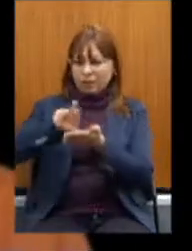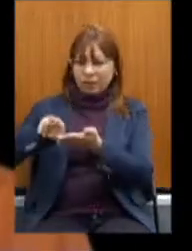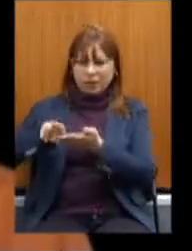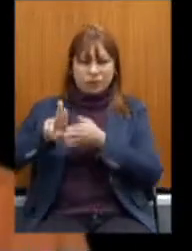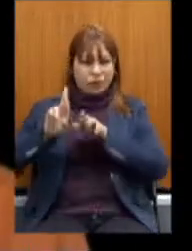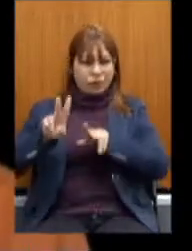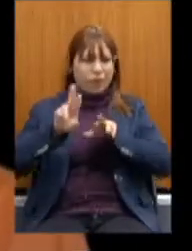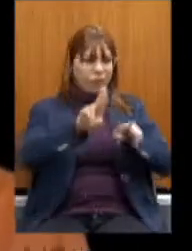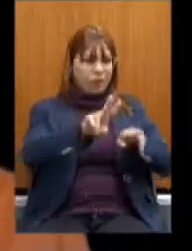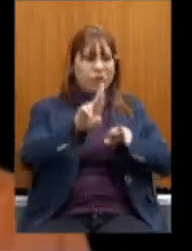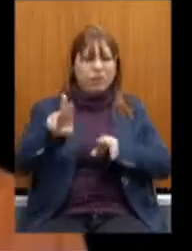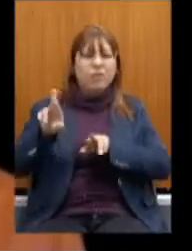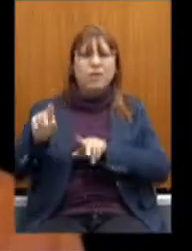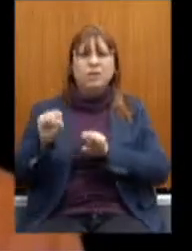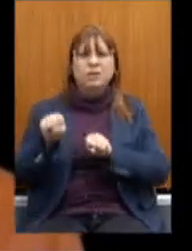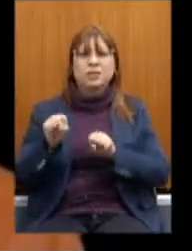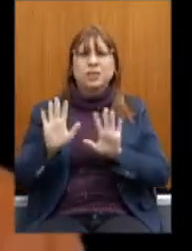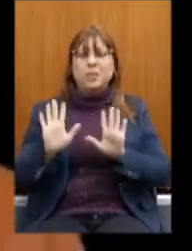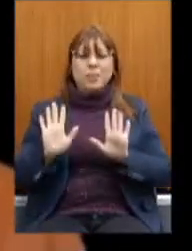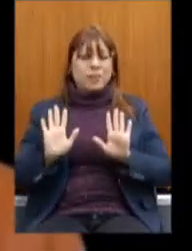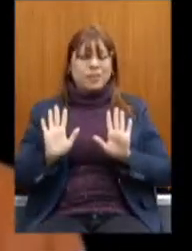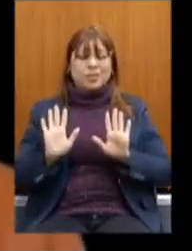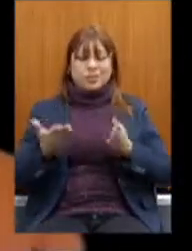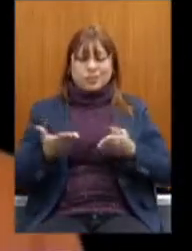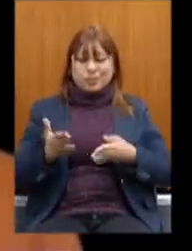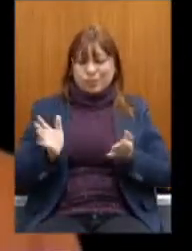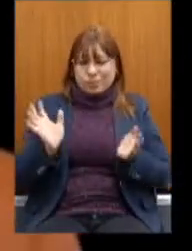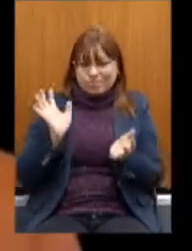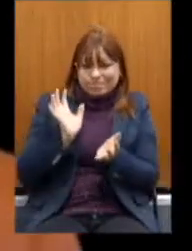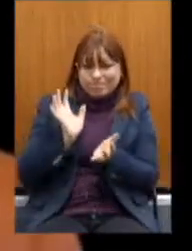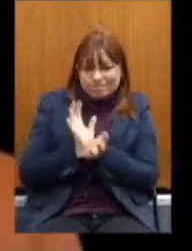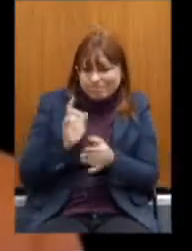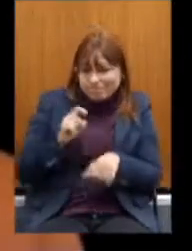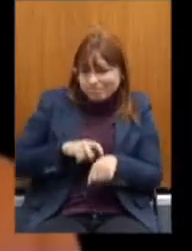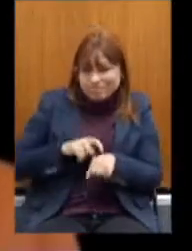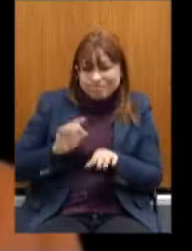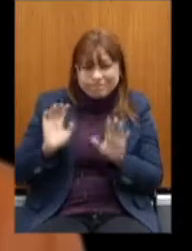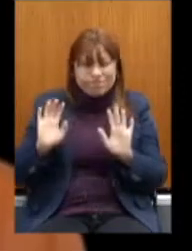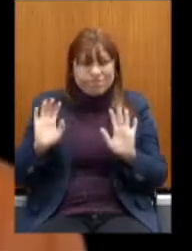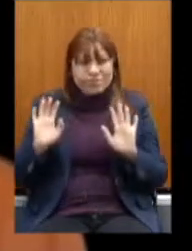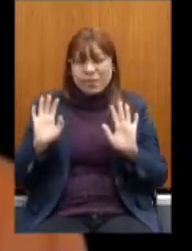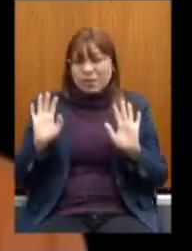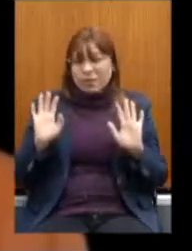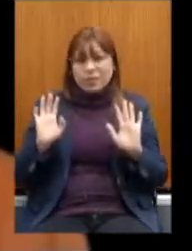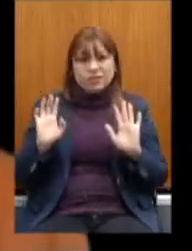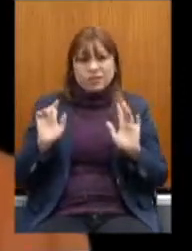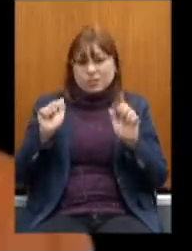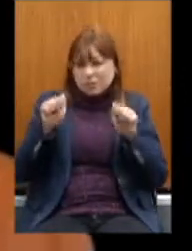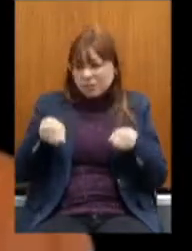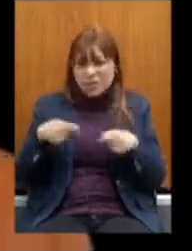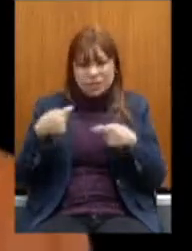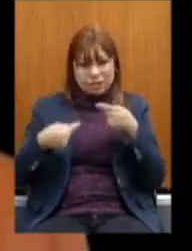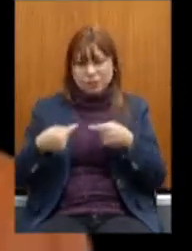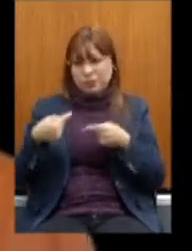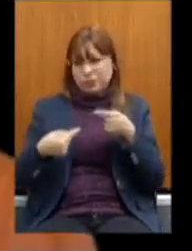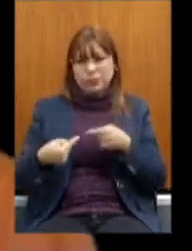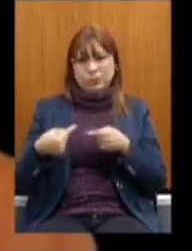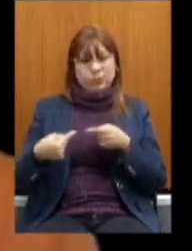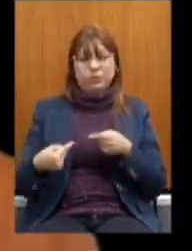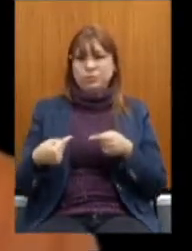Nós não estamos numa situação Que Podemos discutir Diretamente